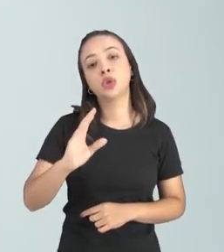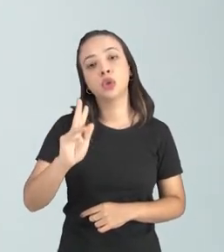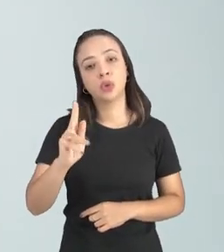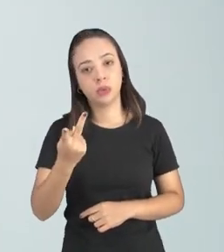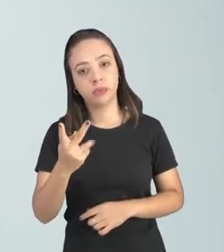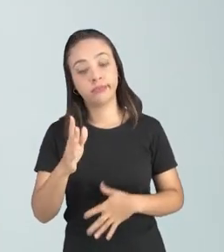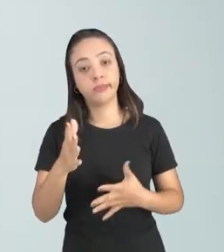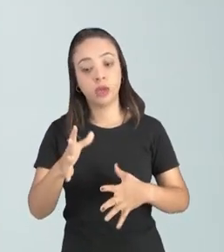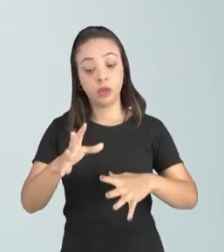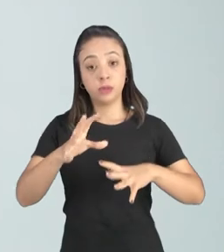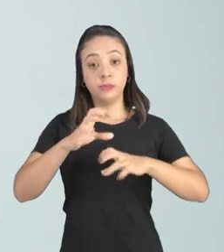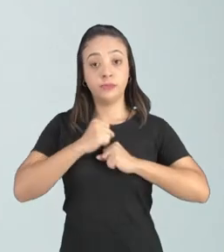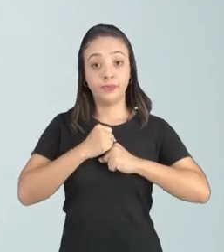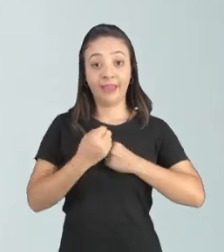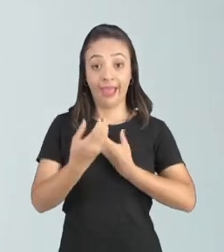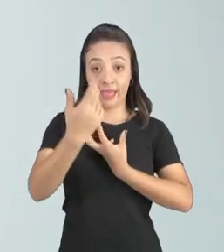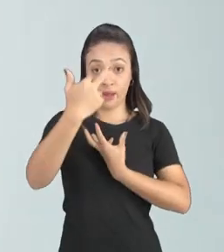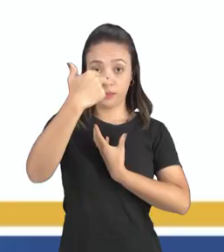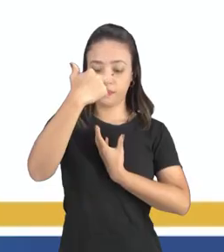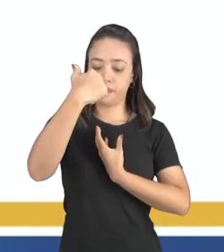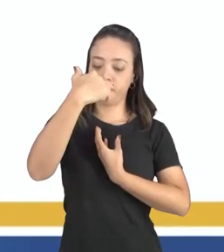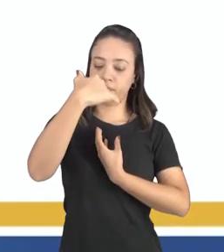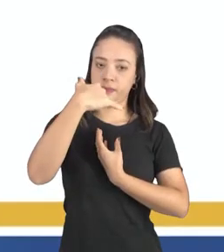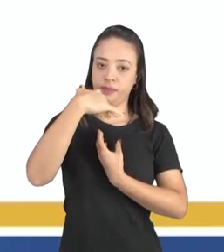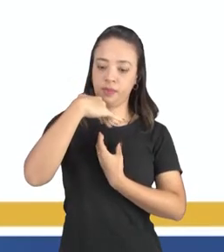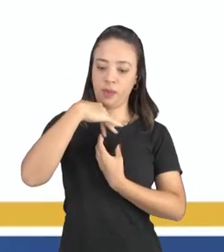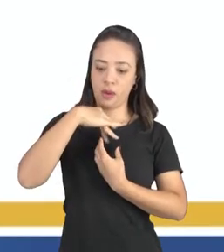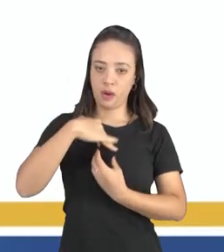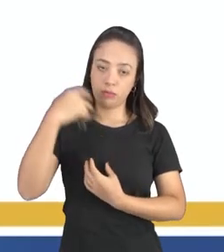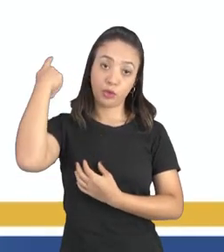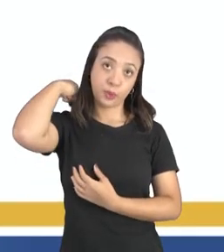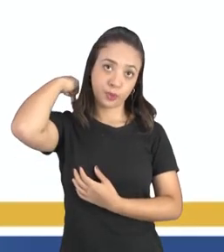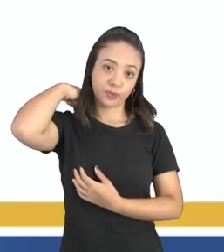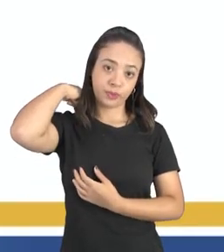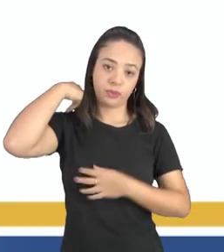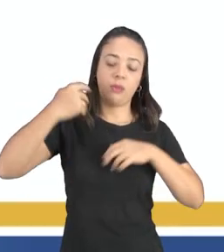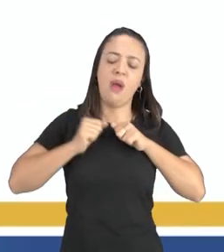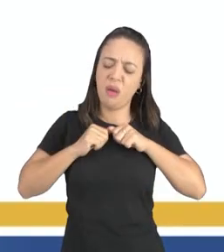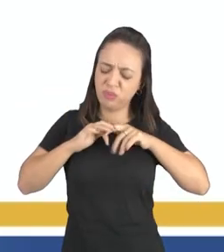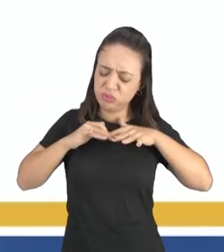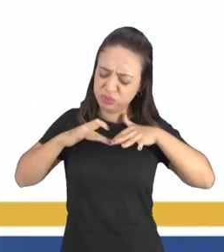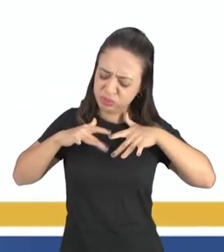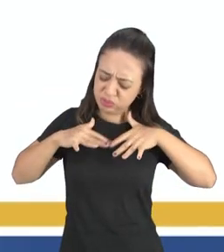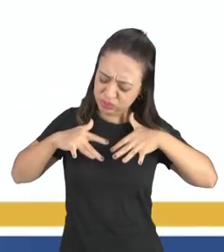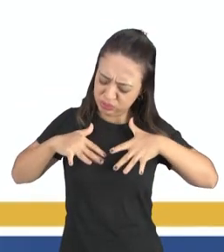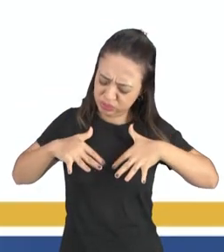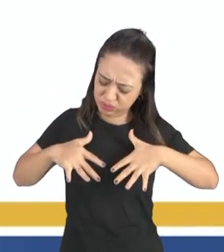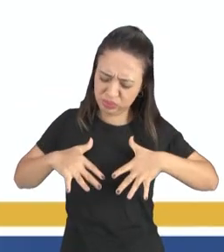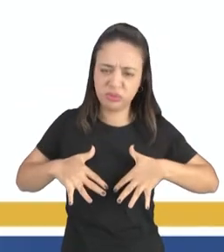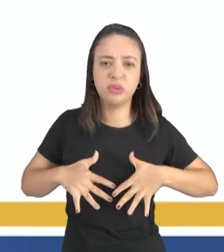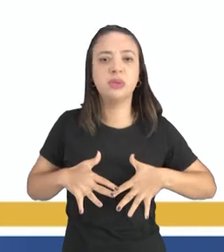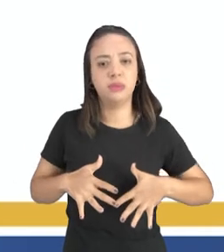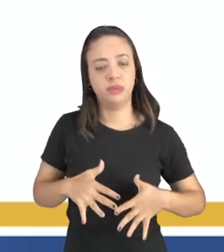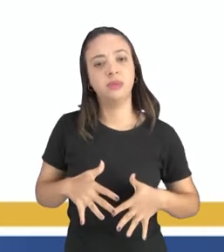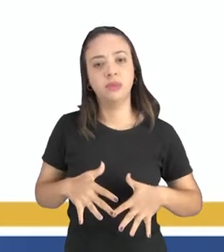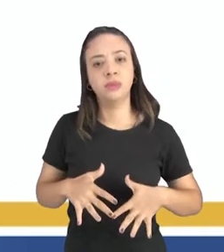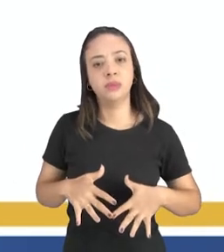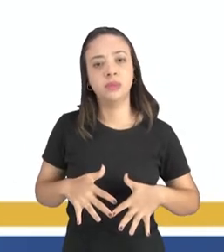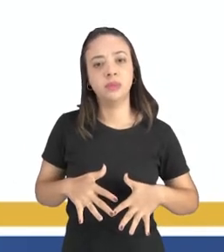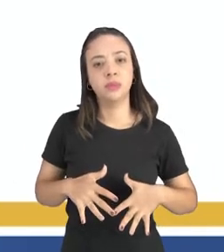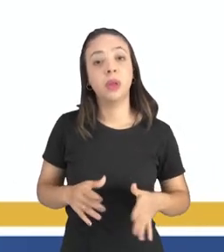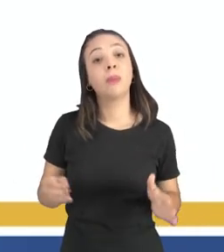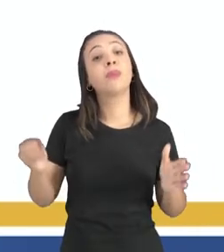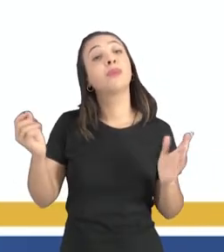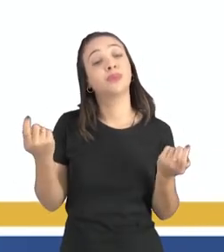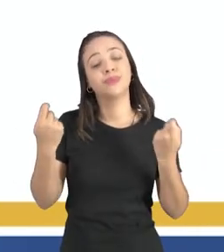atingir os seus alvéolos pulmonares né e aí que eu falei para vocês vão se espalhar para os dólar dos enfáticos e vão chegar a outros